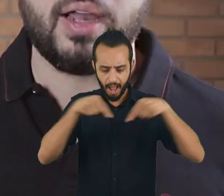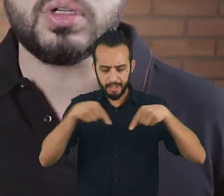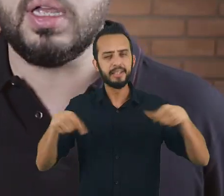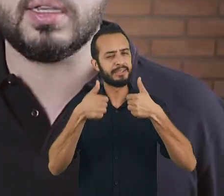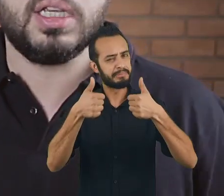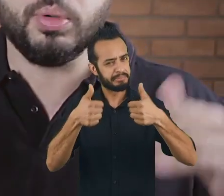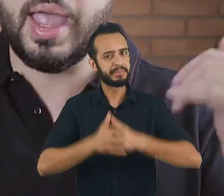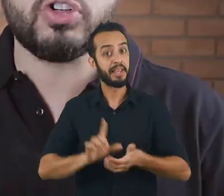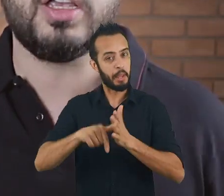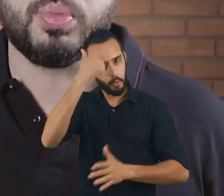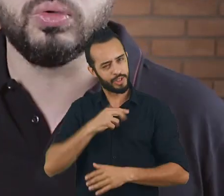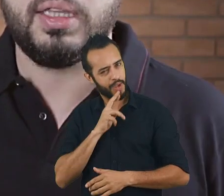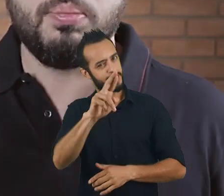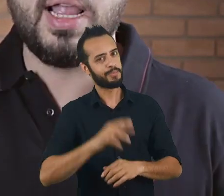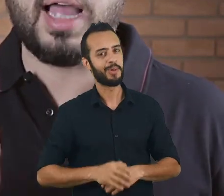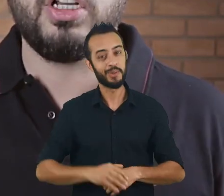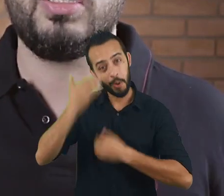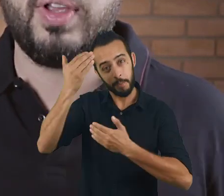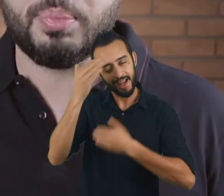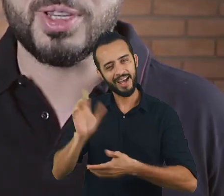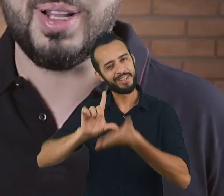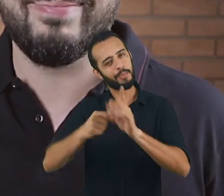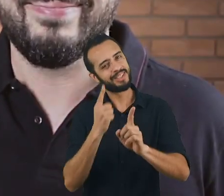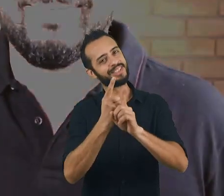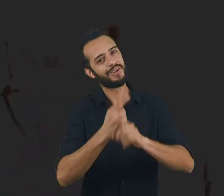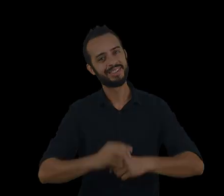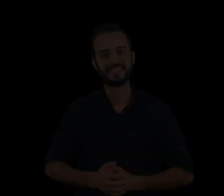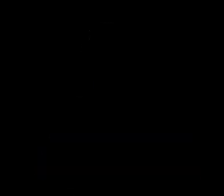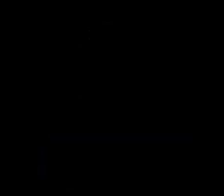comentários, que assim que puder eu já respondo. Então obrigado e a gente se vê na próxima.